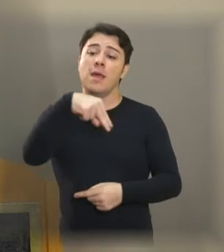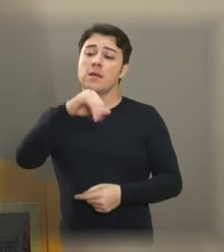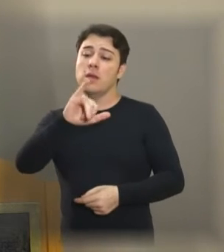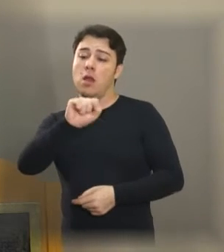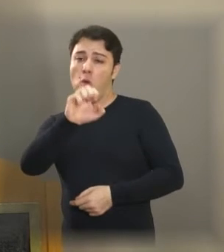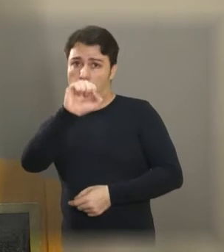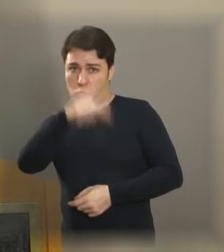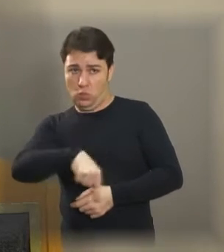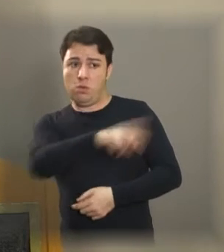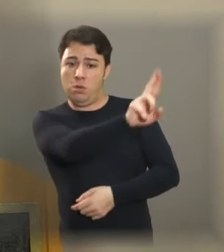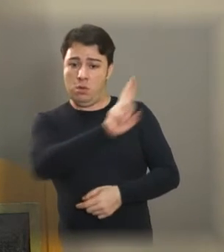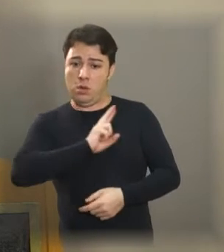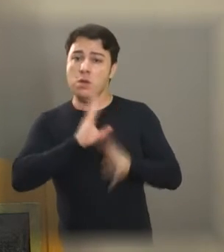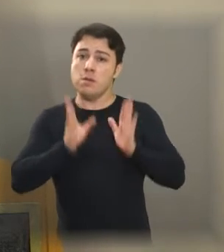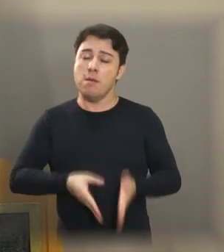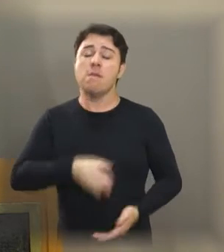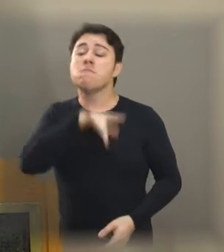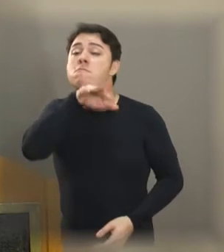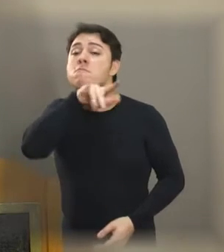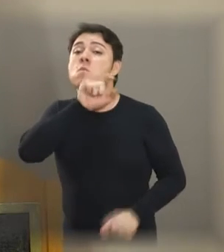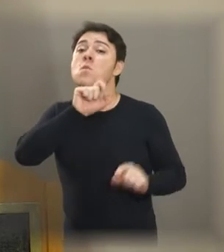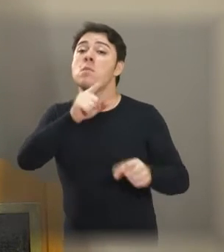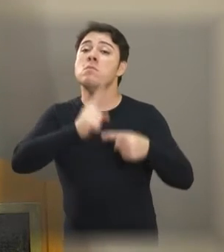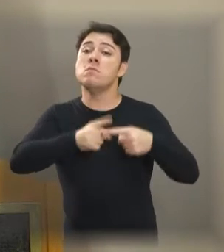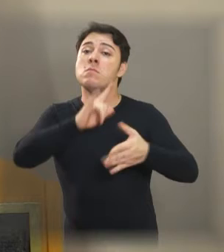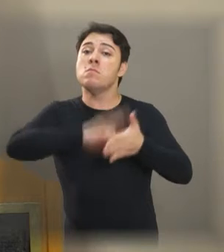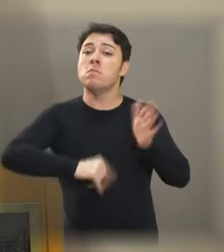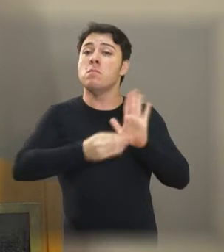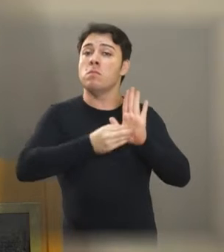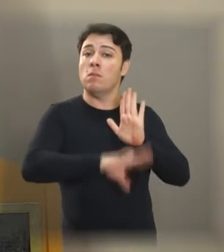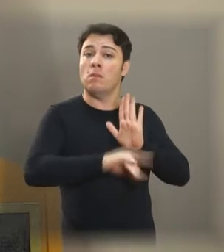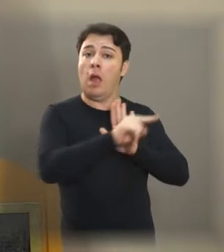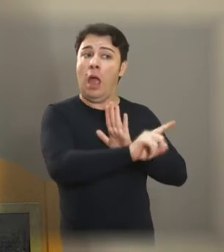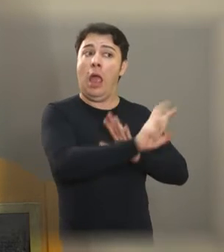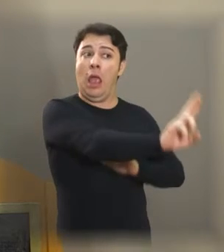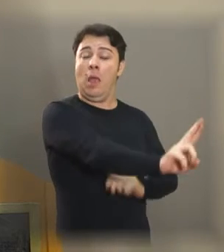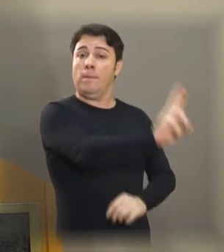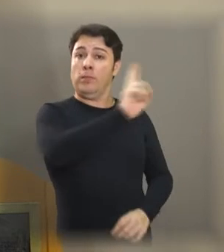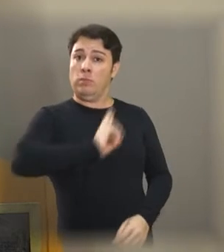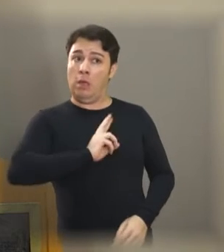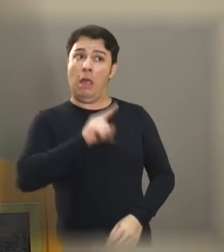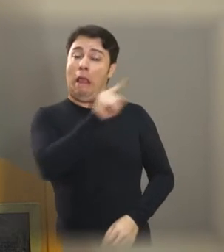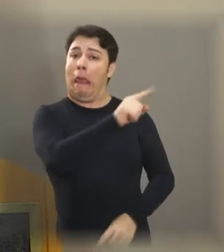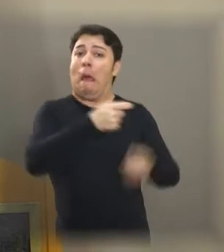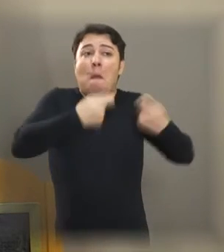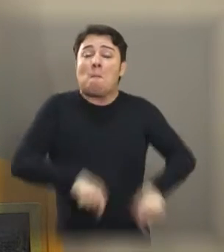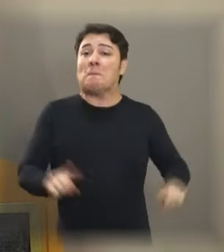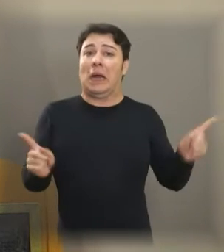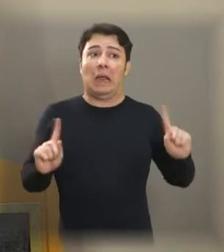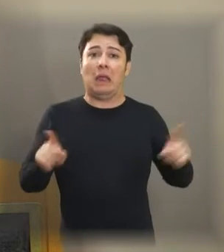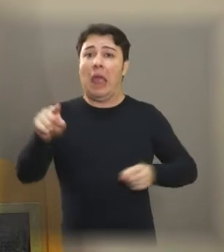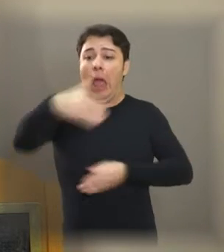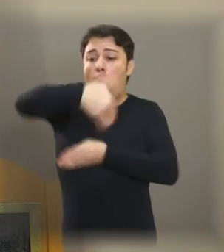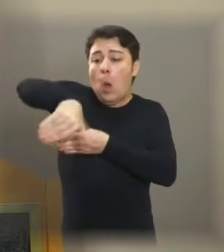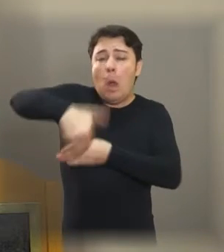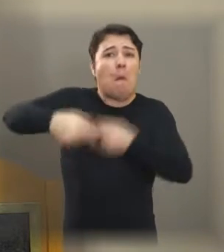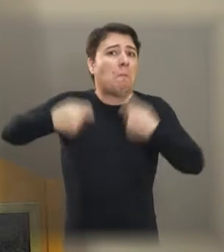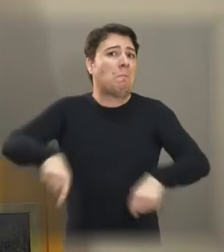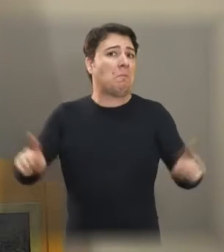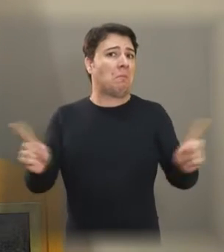Carneiro. O que é ruim? A gente faz a indicação, aí vem uma resposta que ali não precisa, que ali não é